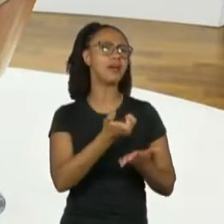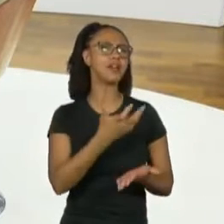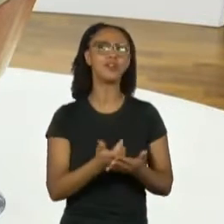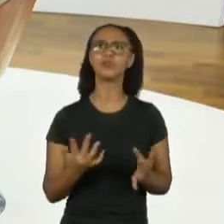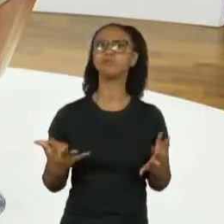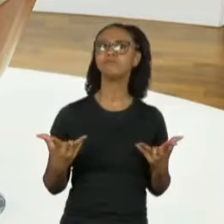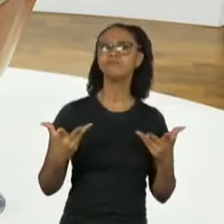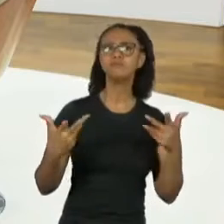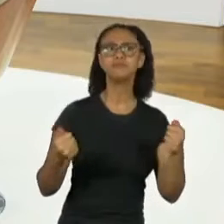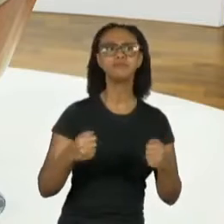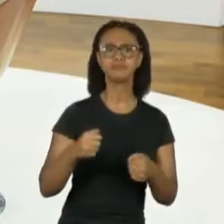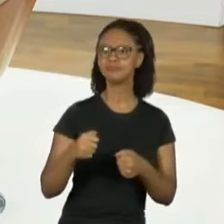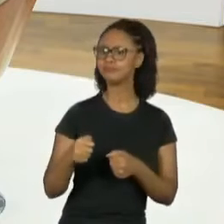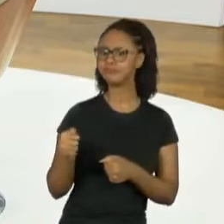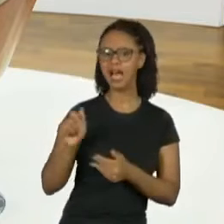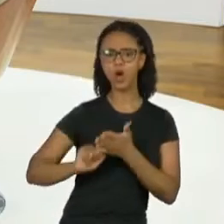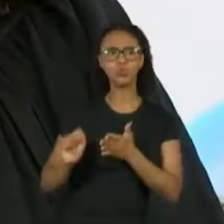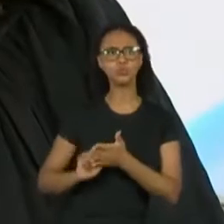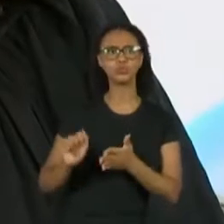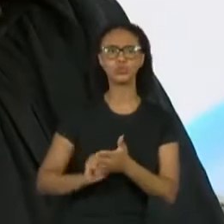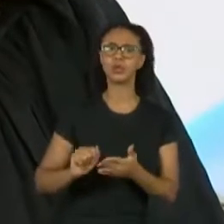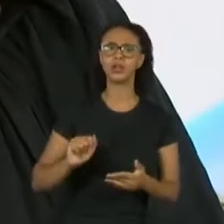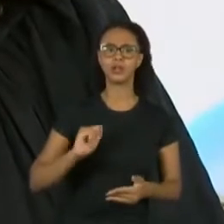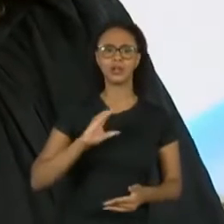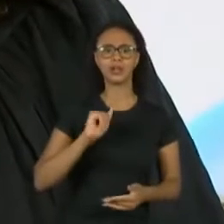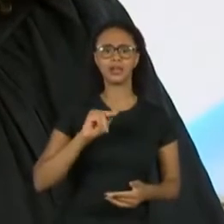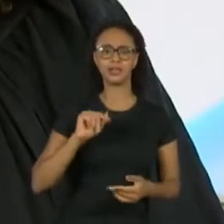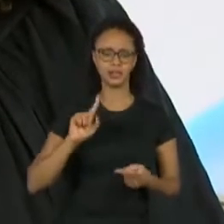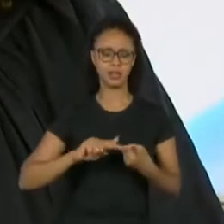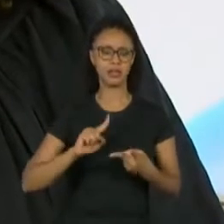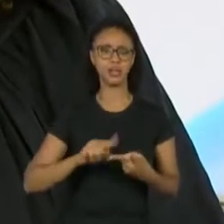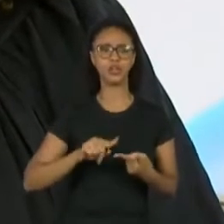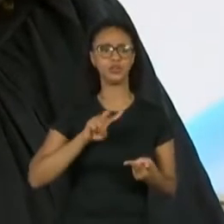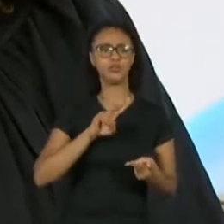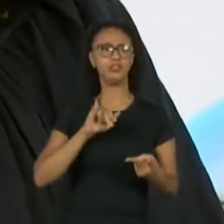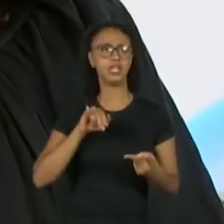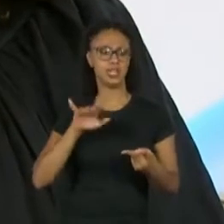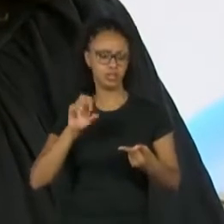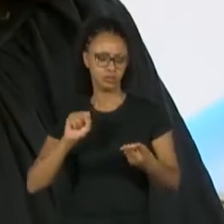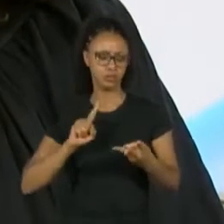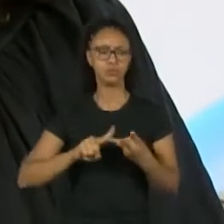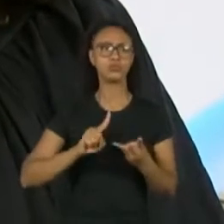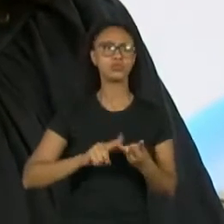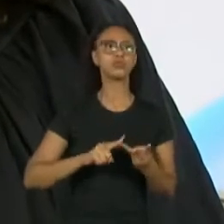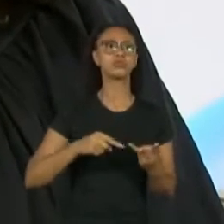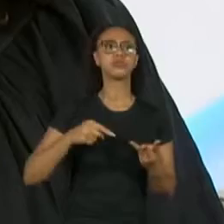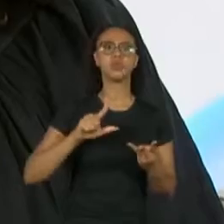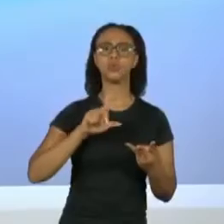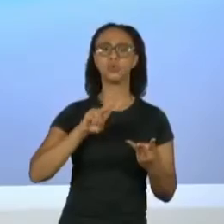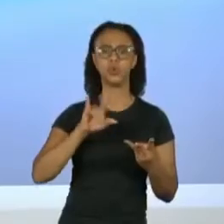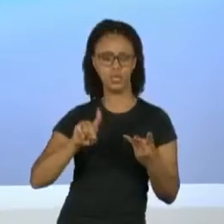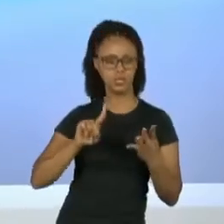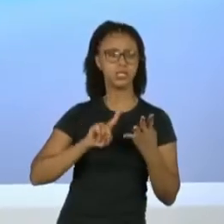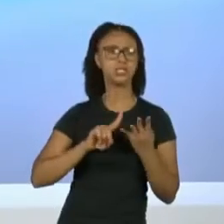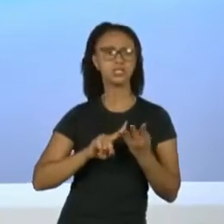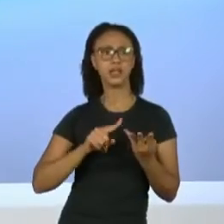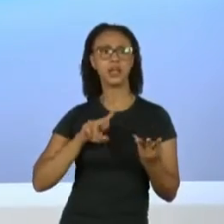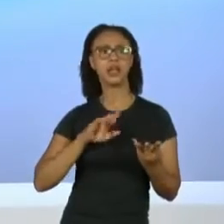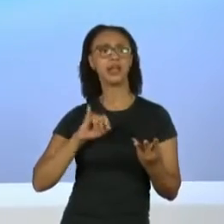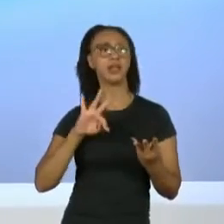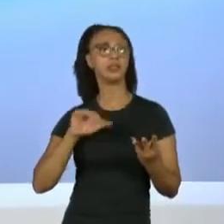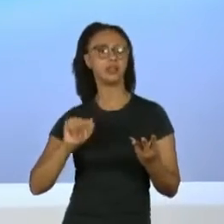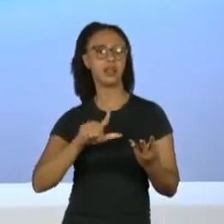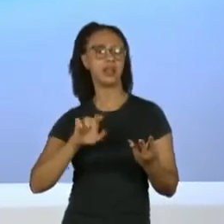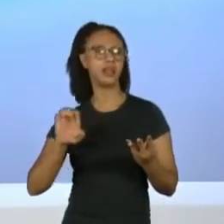incríveis. Era Caetano, Moraes, Melodia, Rita Lee. É. Tem uma... Não sei se é uma